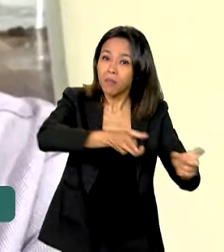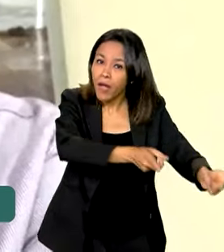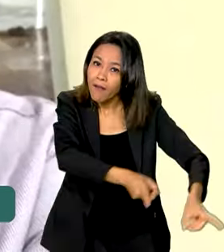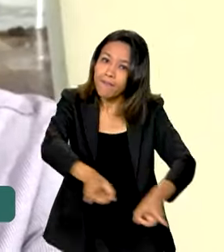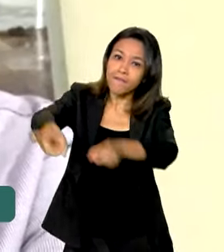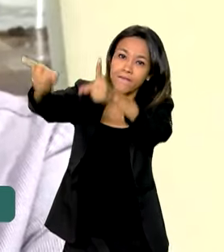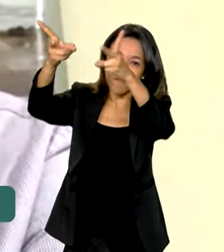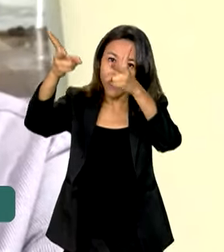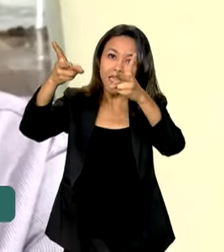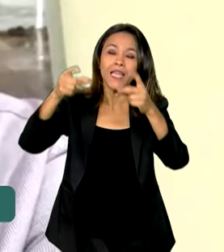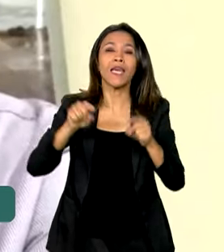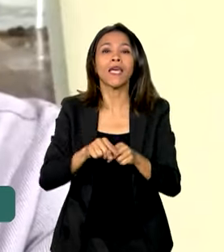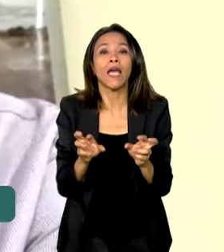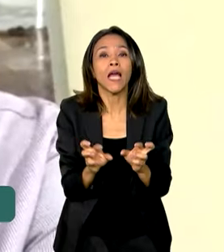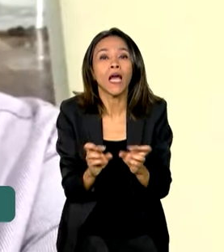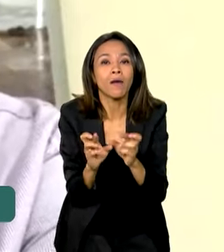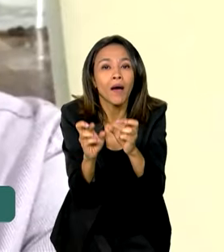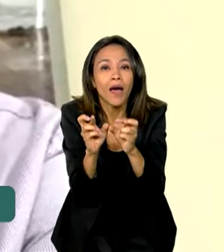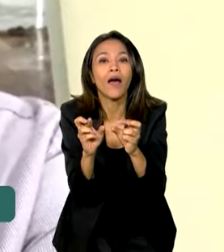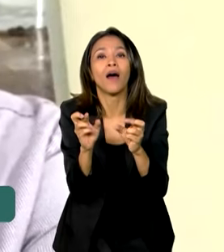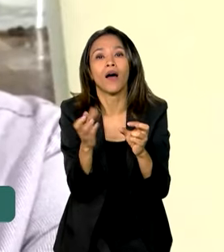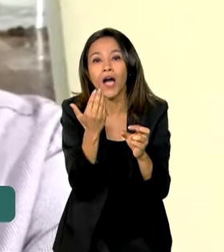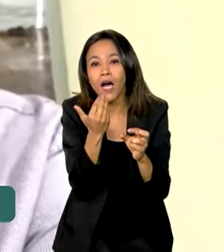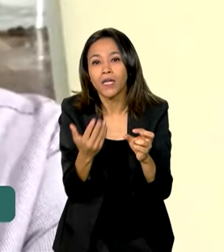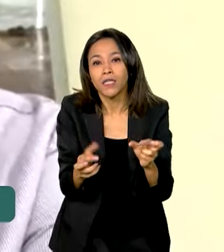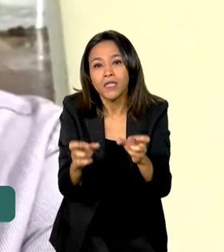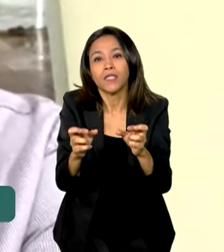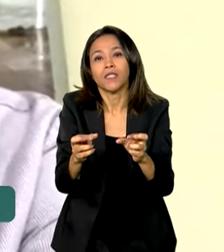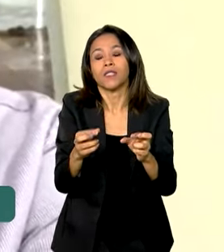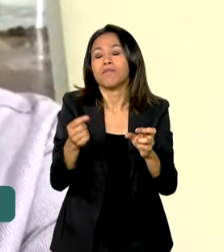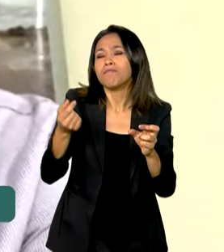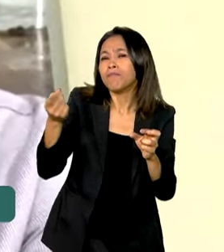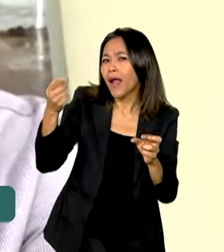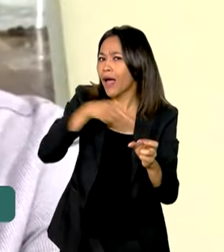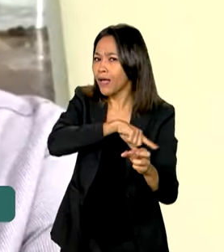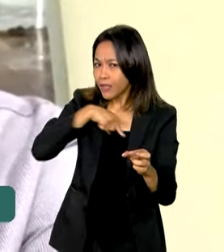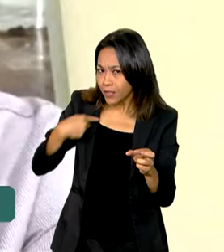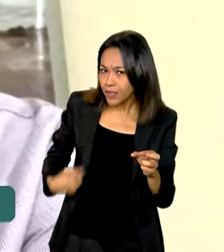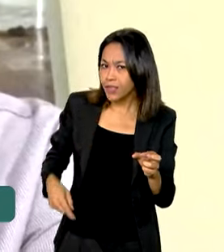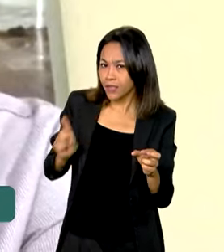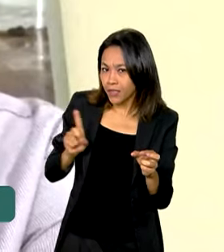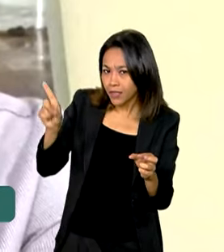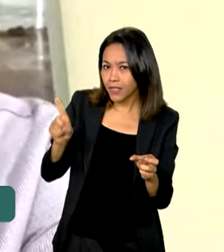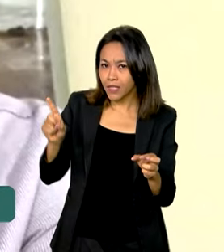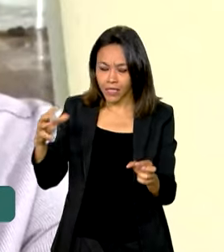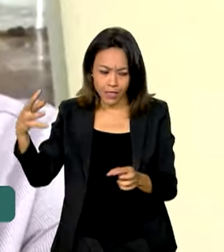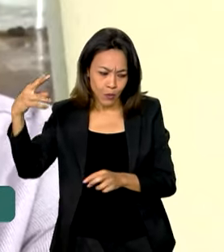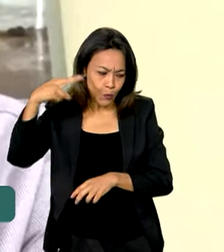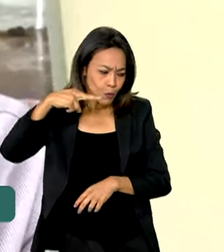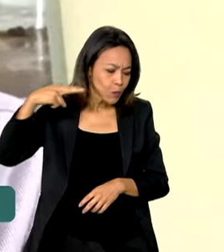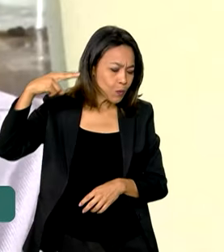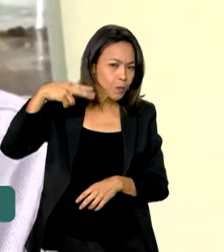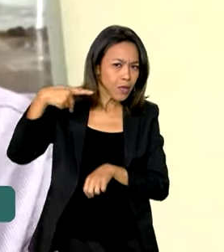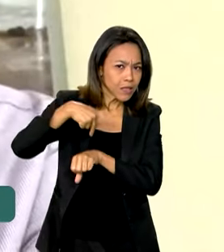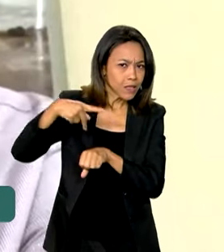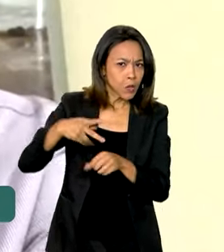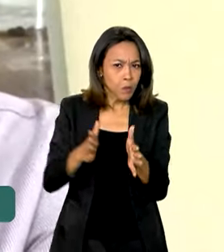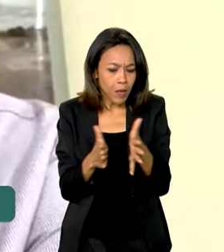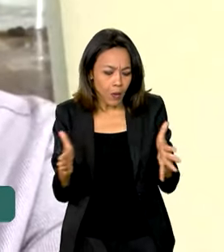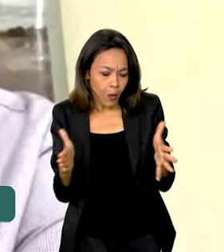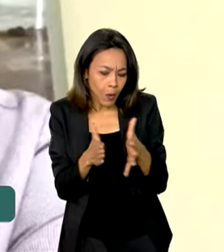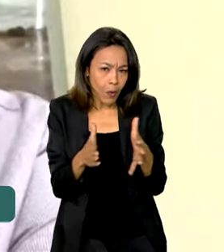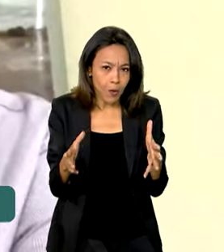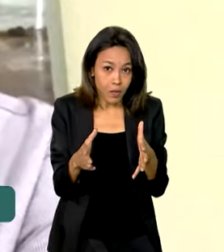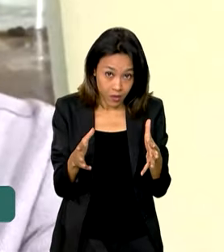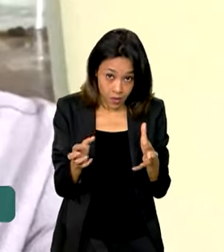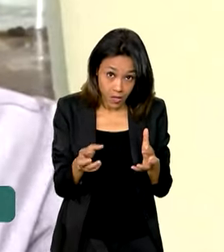do camarão para a China. Se ela vai continuar crescendo nas importações e ela tem que dar um foco no camarão de menor tamanho, que só quem